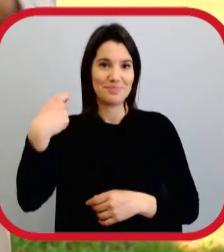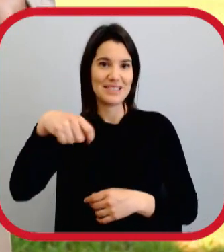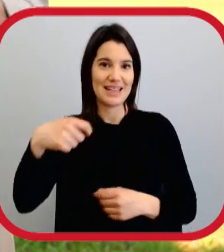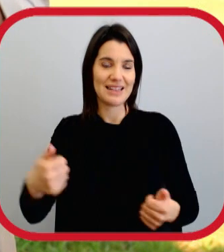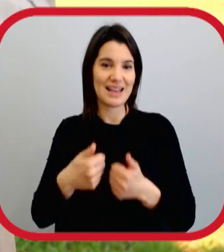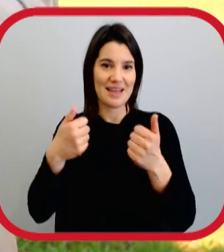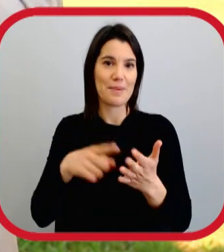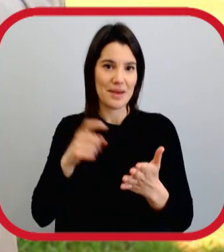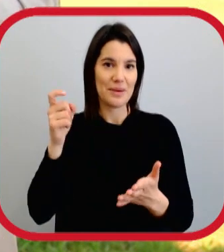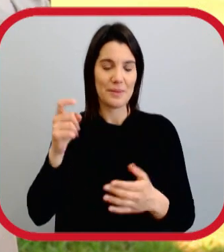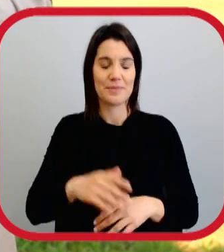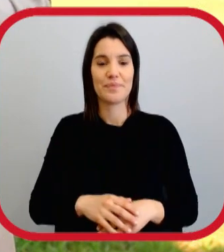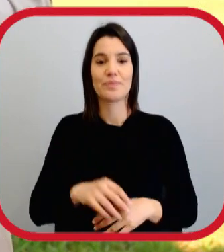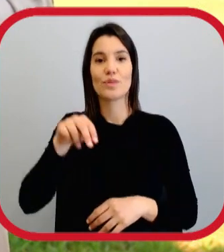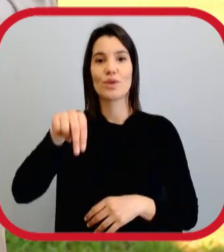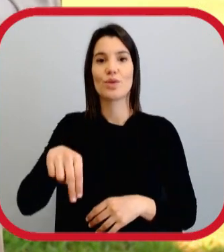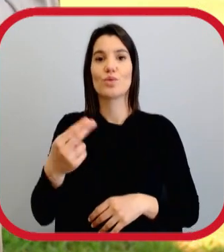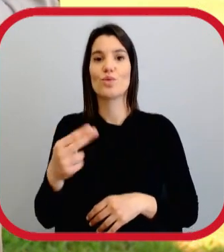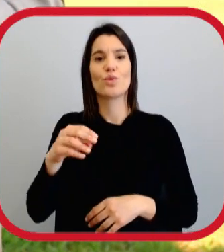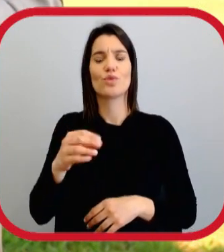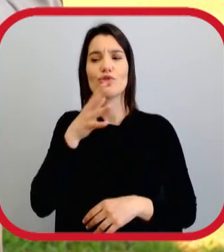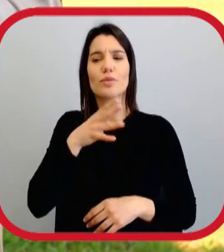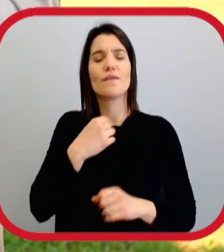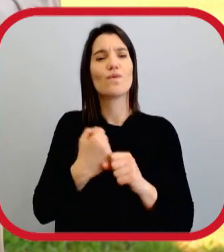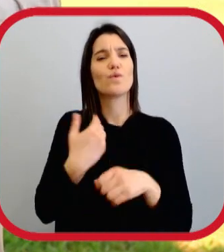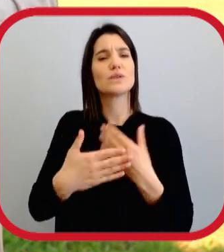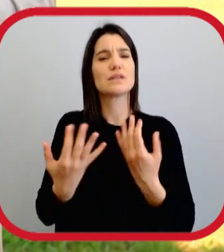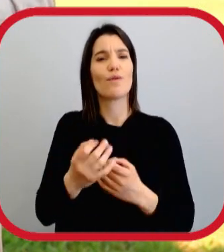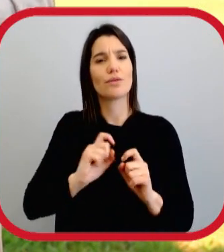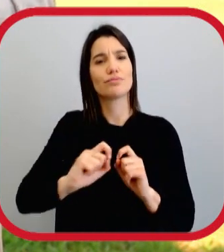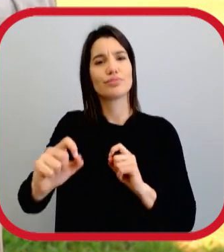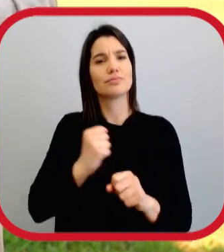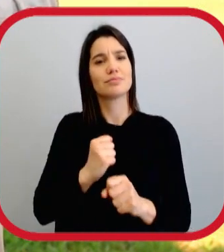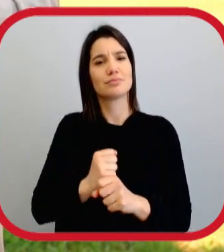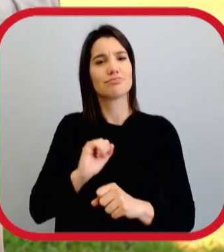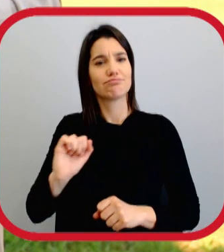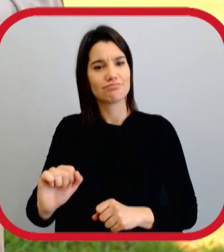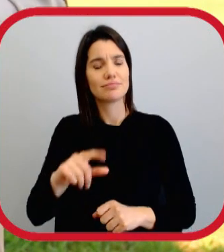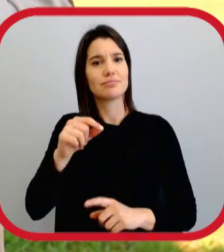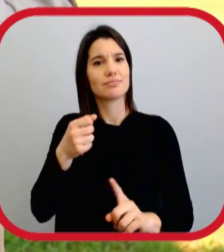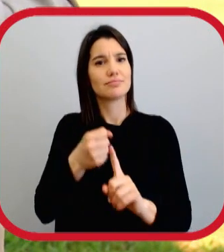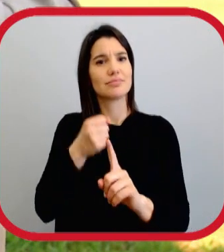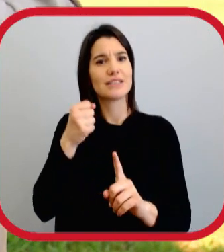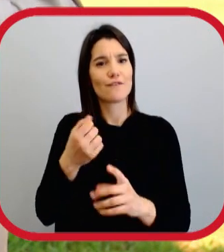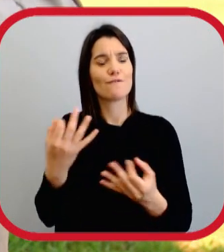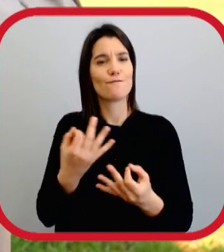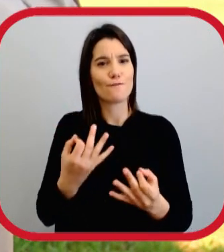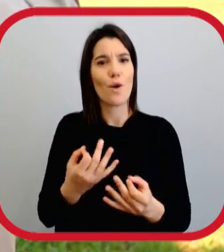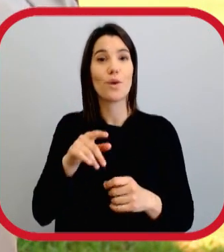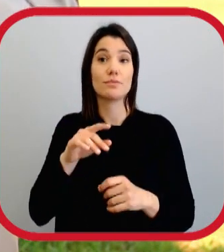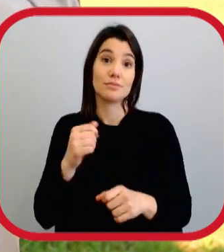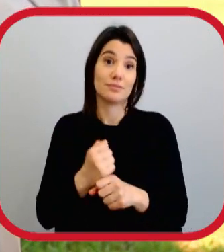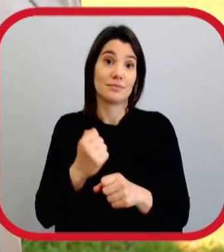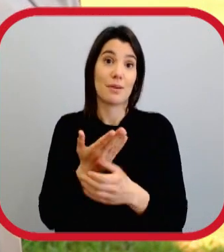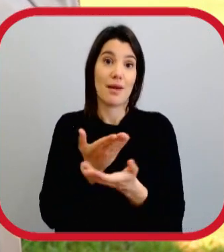tornou presidente dos Estados Unidos da América. Nuno fala-nos das funções desempenhadas ao longo da sua carreira profissional e dos